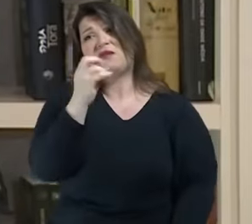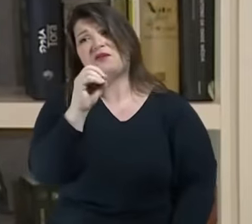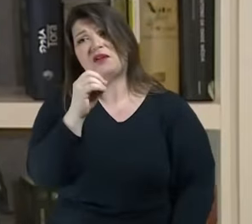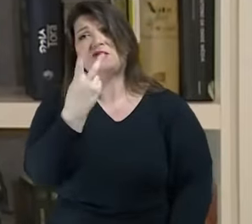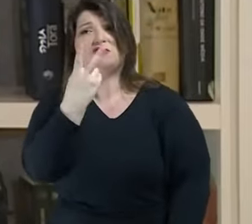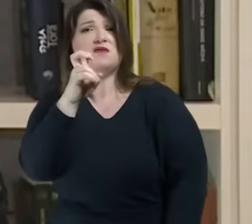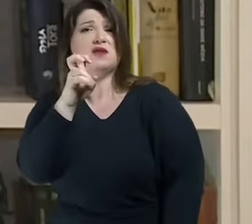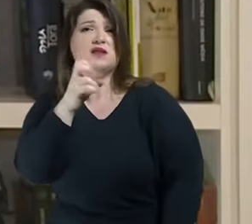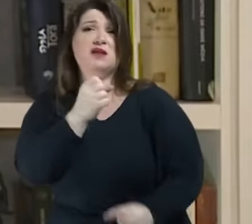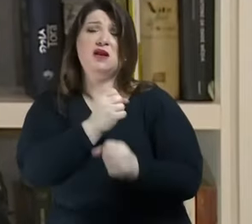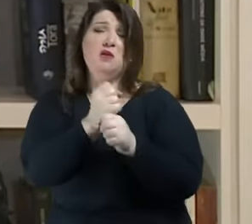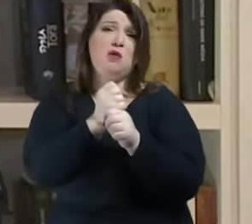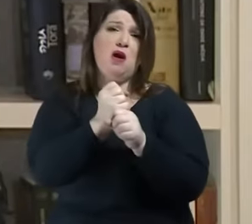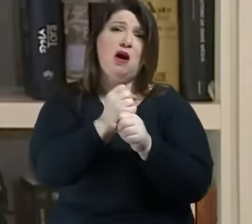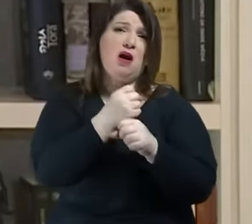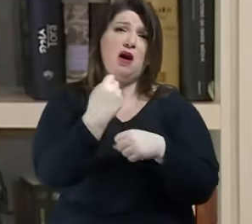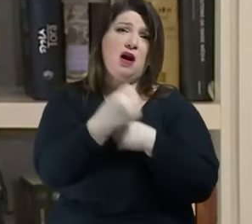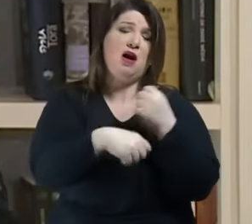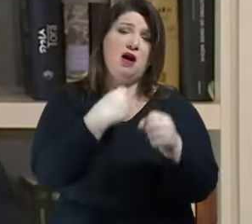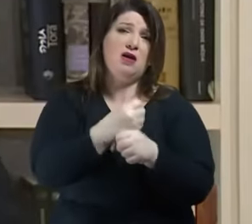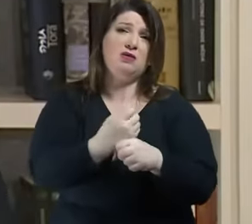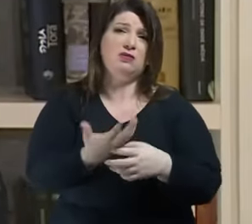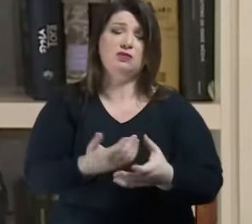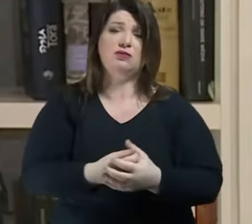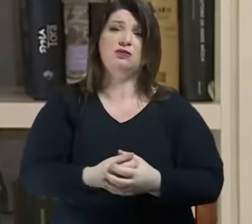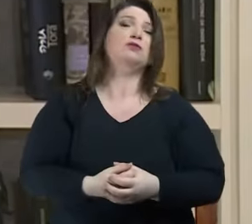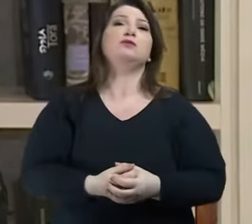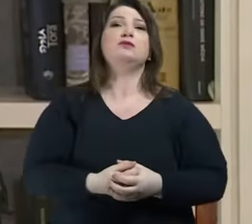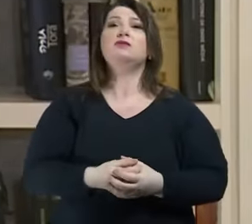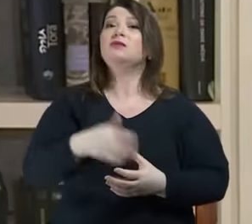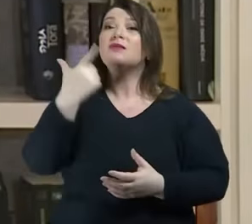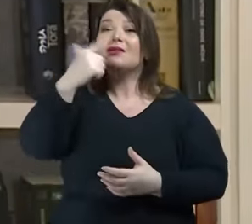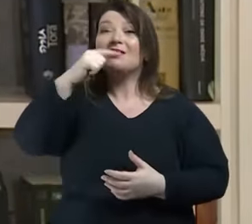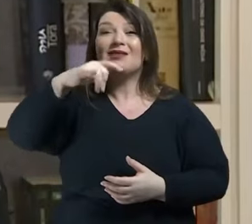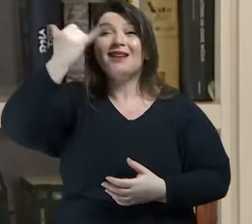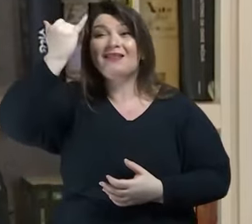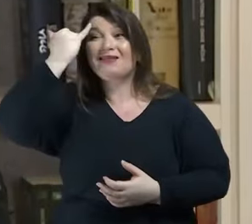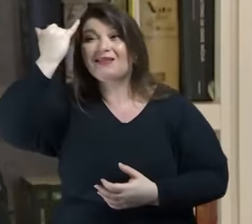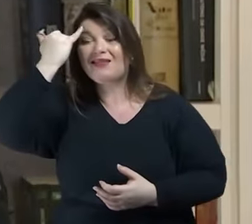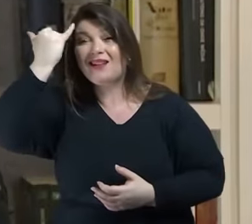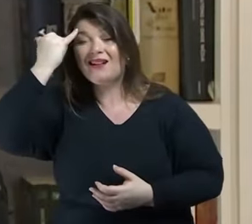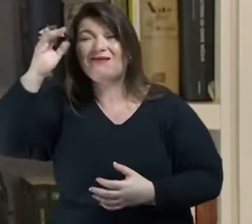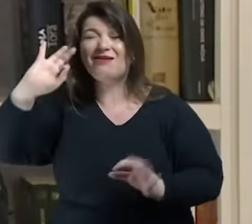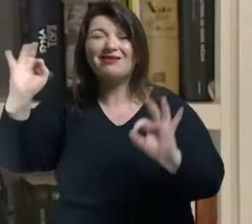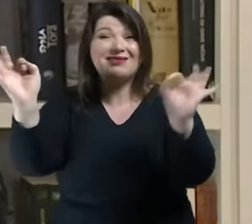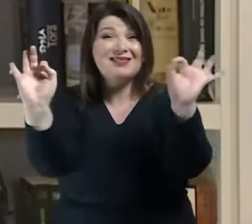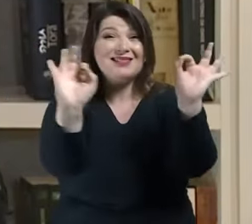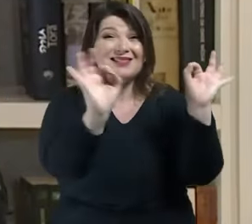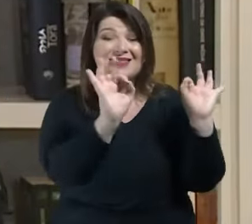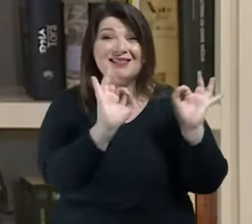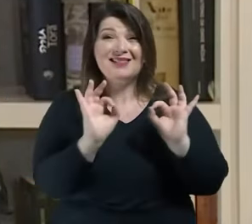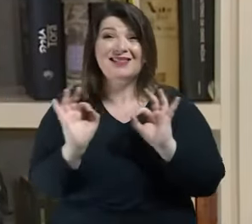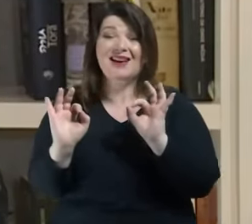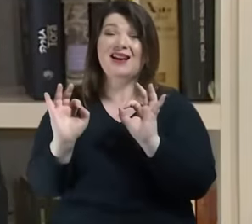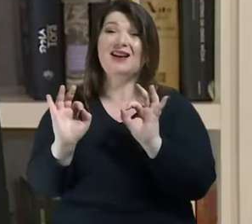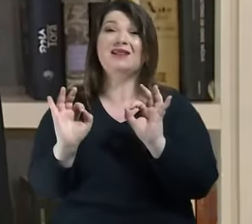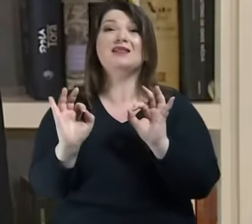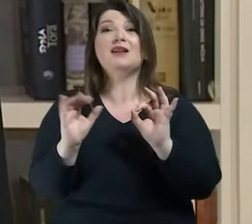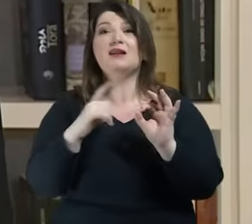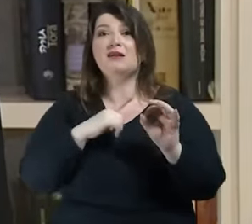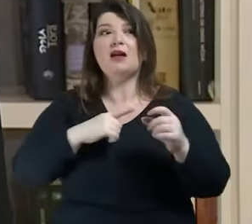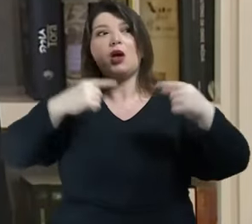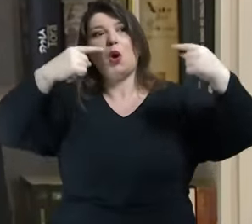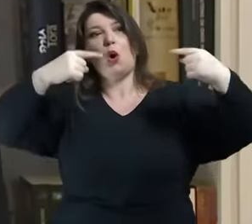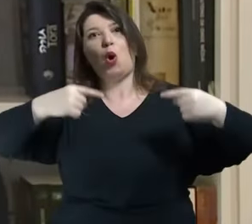nas melhores universidades nenhum intelectual de ponta nesse sentido que eu estou usando compete com o número de